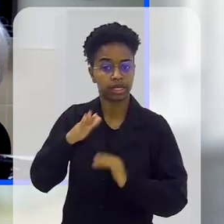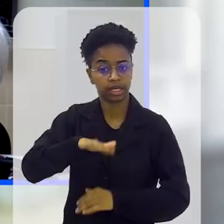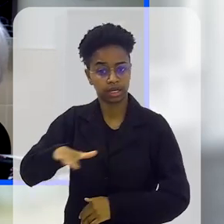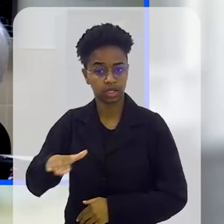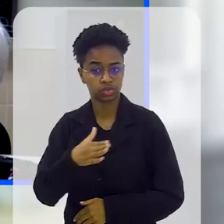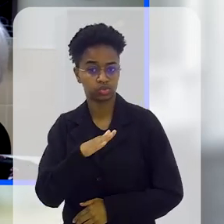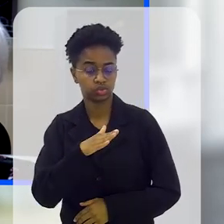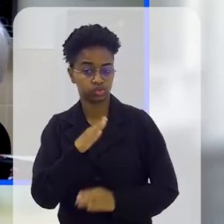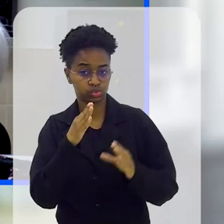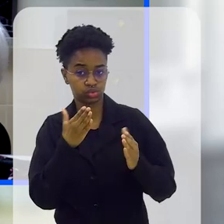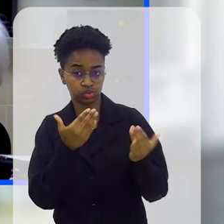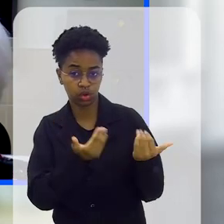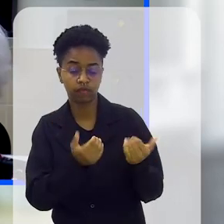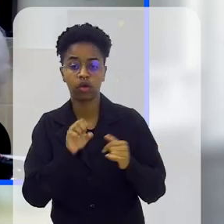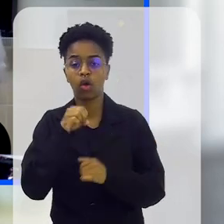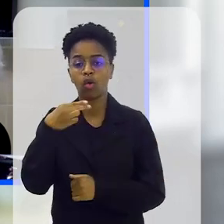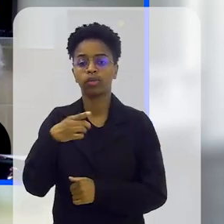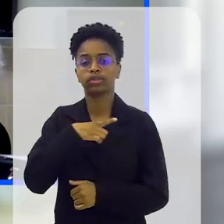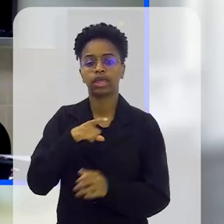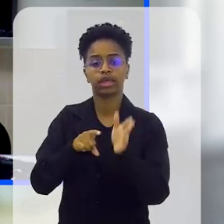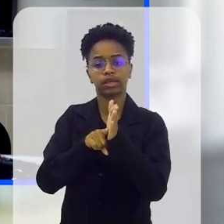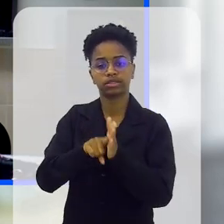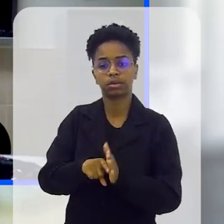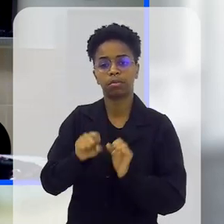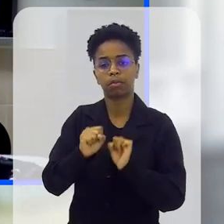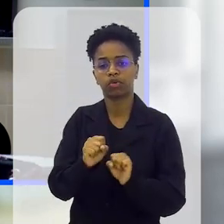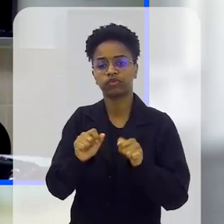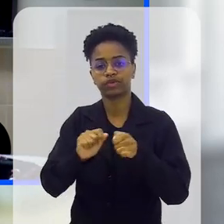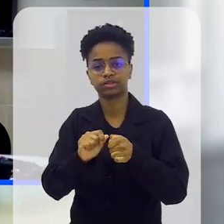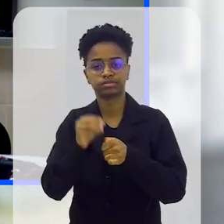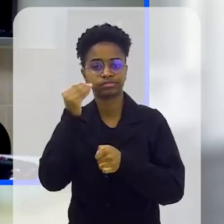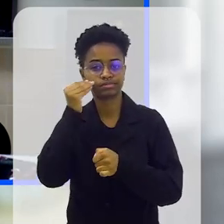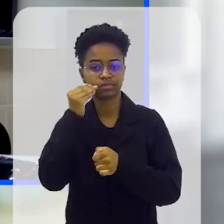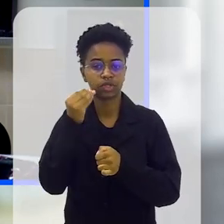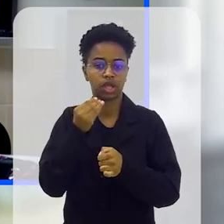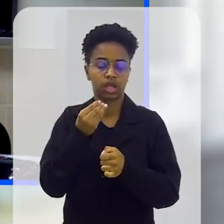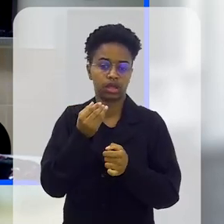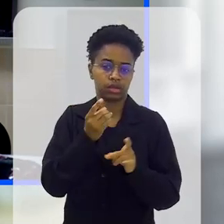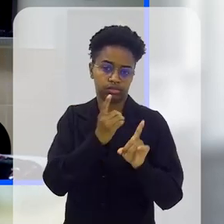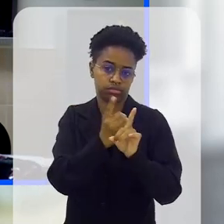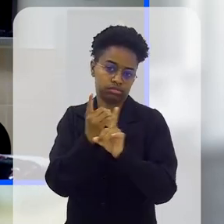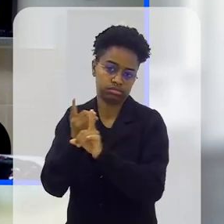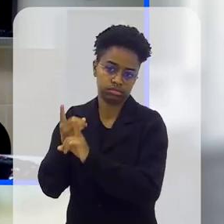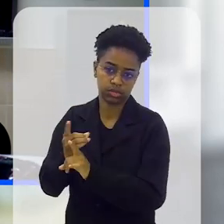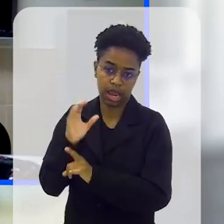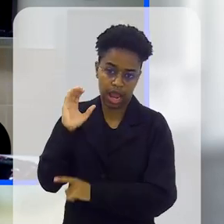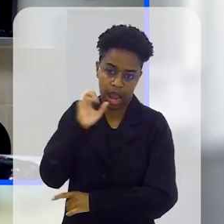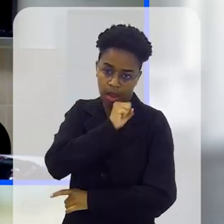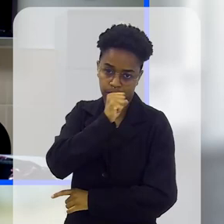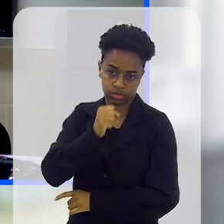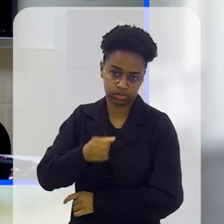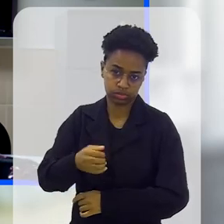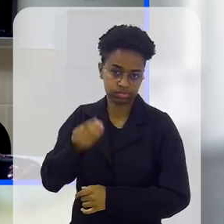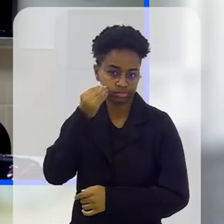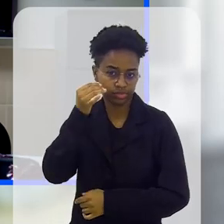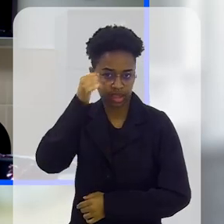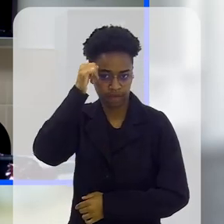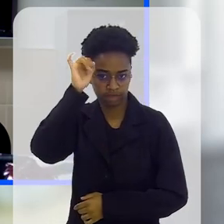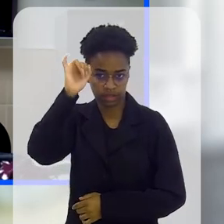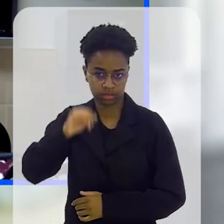também, há exames preventivos também que você pode fazer para você também estar ali como adolescente, ou o jovem está fazendo para também estar tendo esse